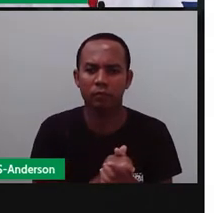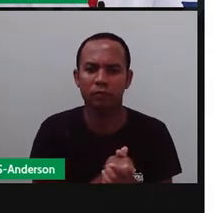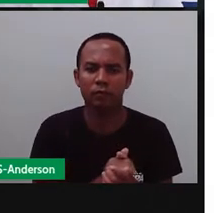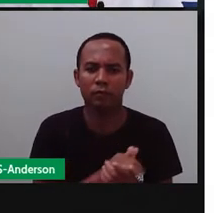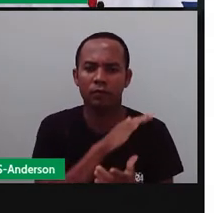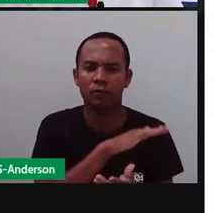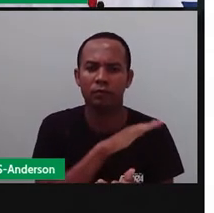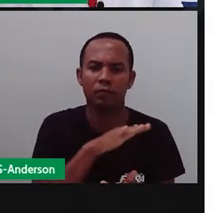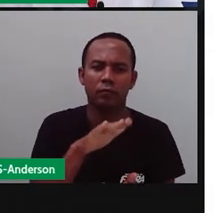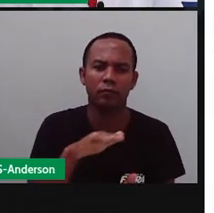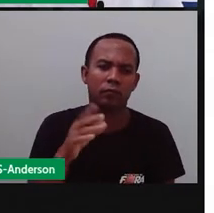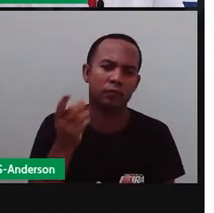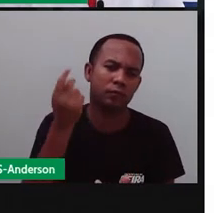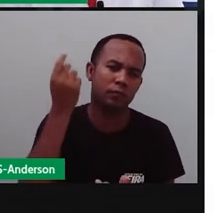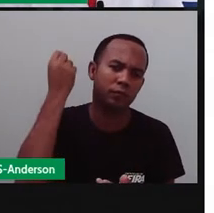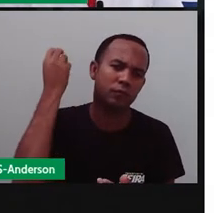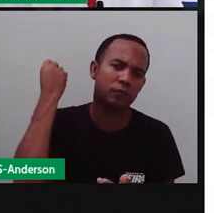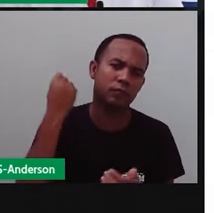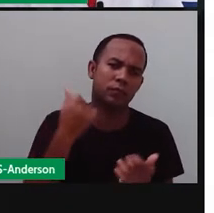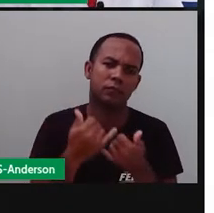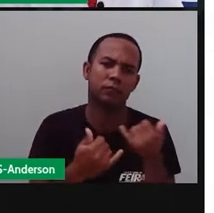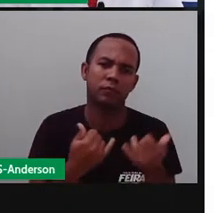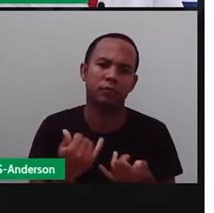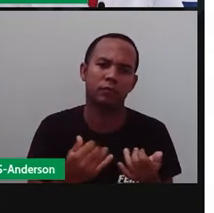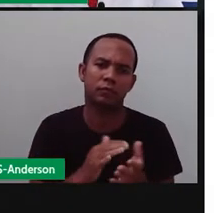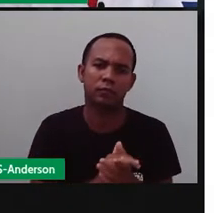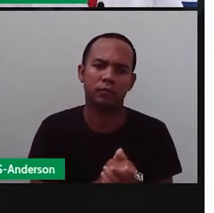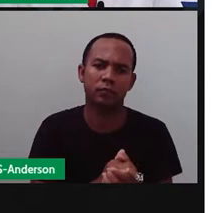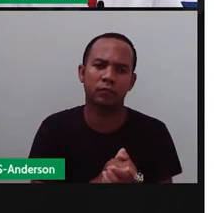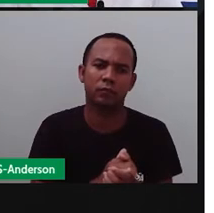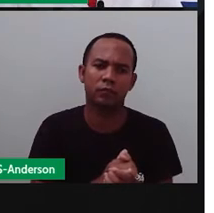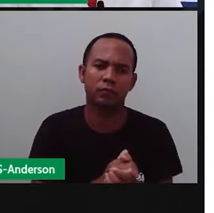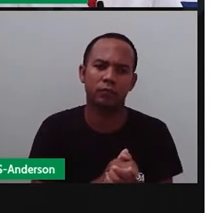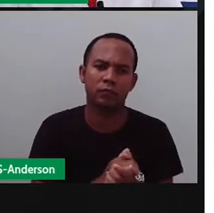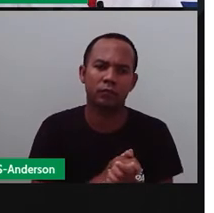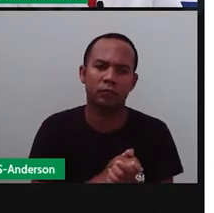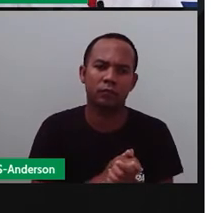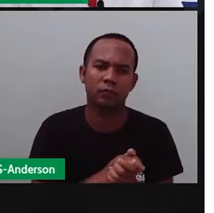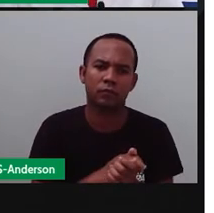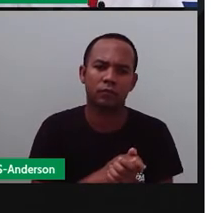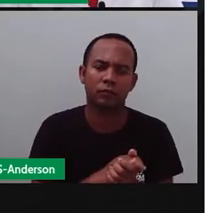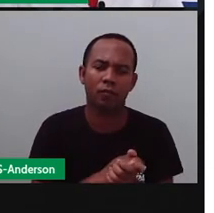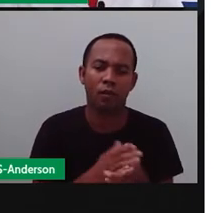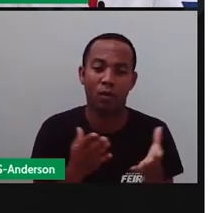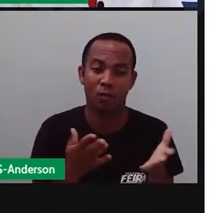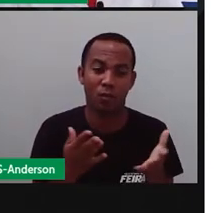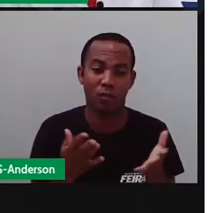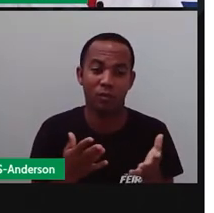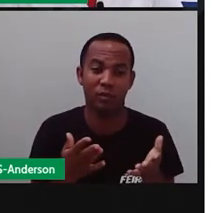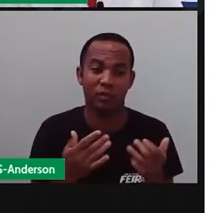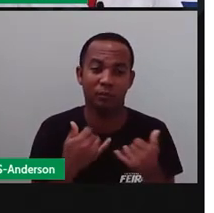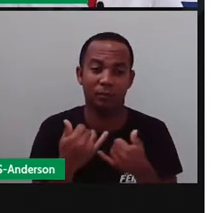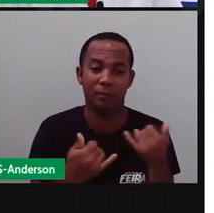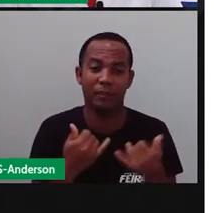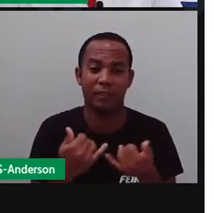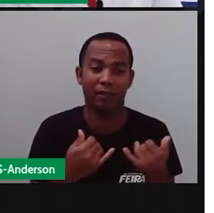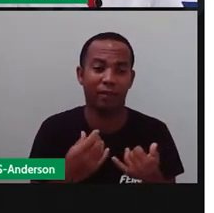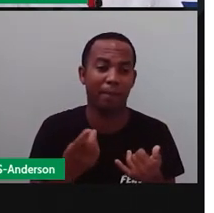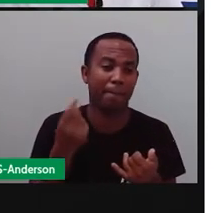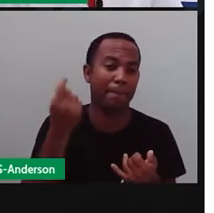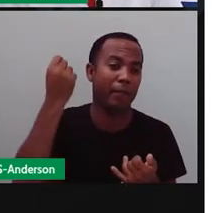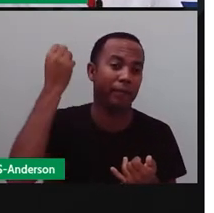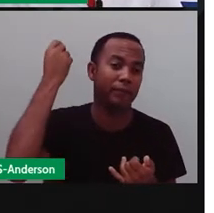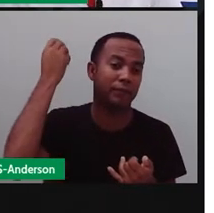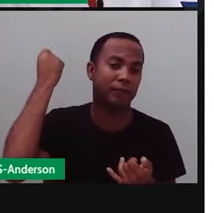as crianças brincando de roda, que não é uma coisa tão atual. Esse brincar de roda aqui, ela é o quê?